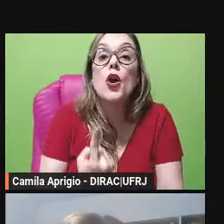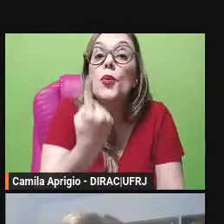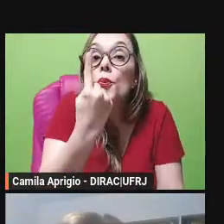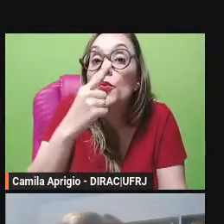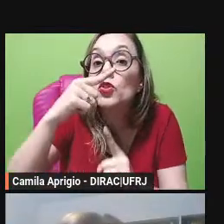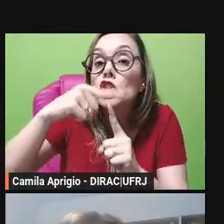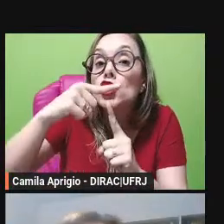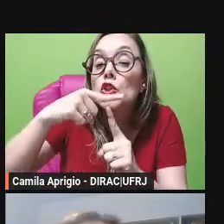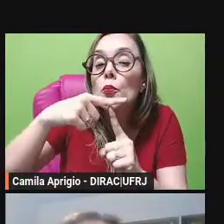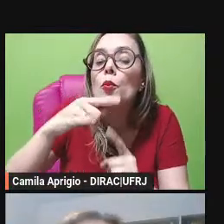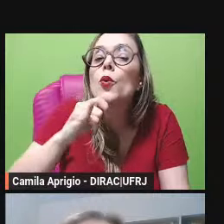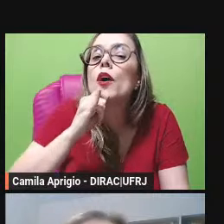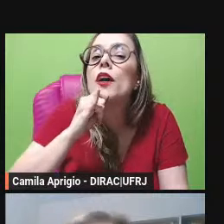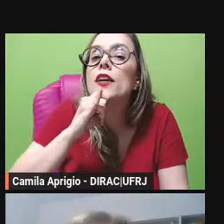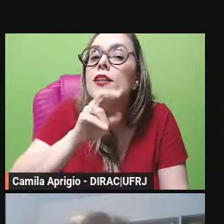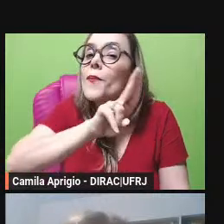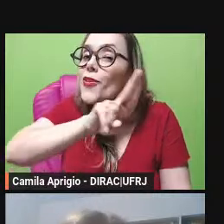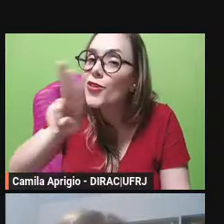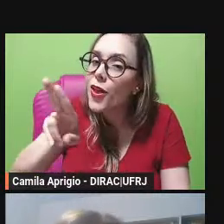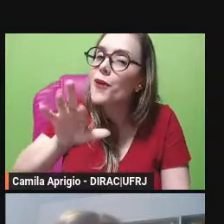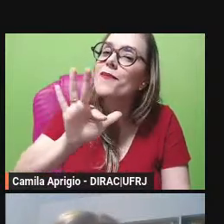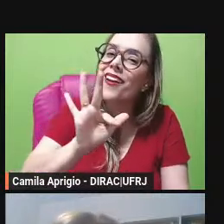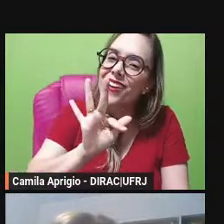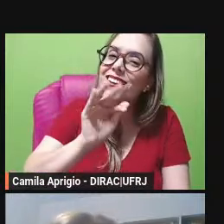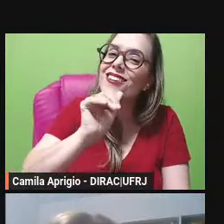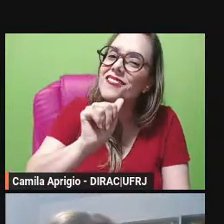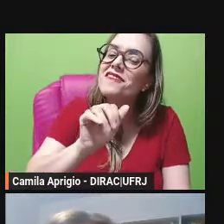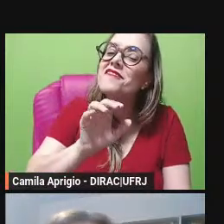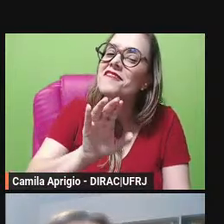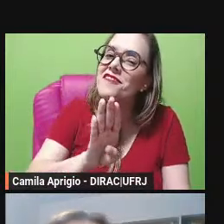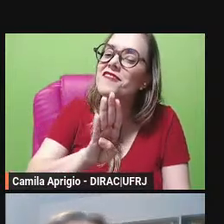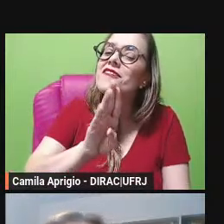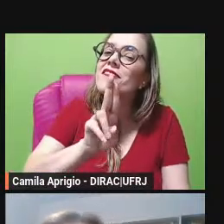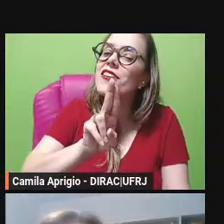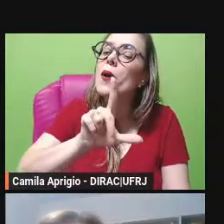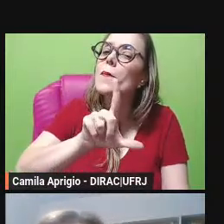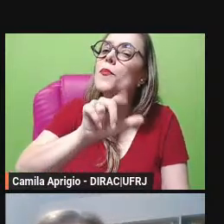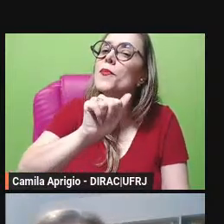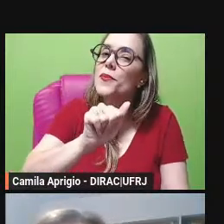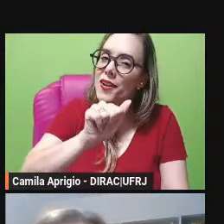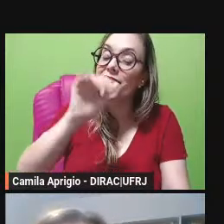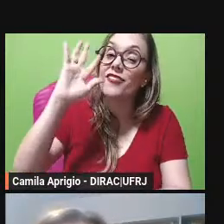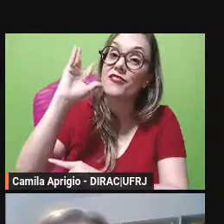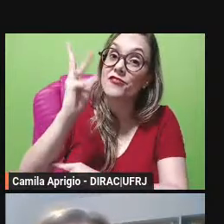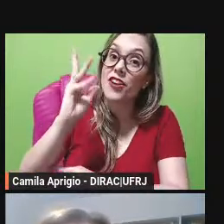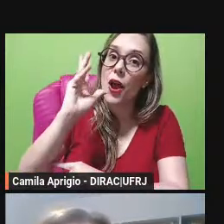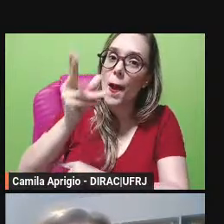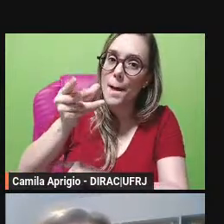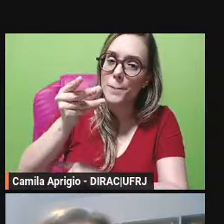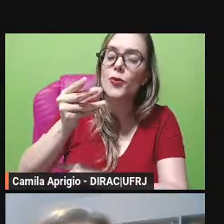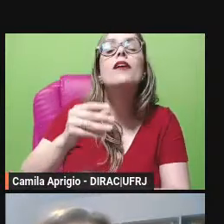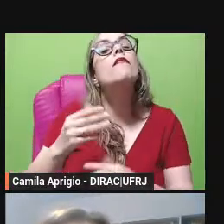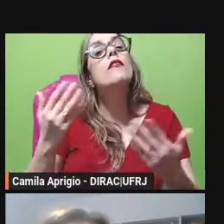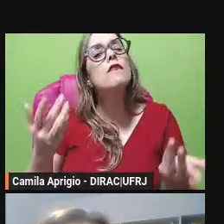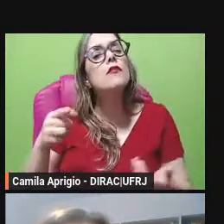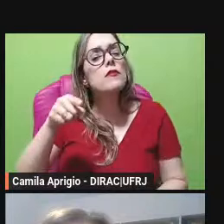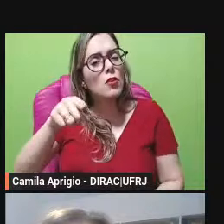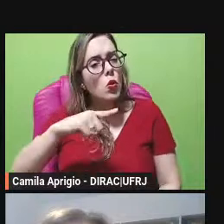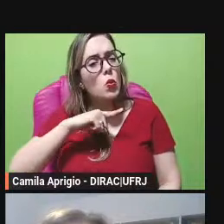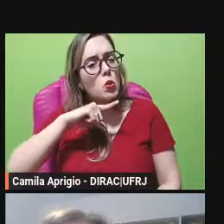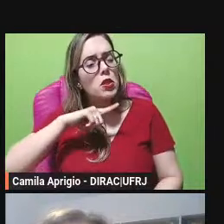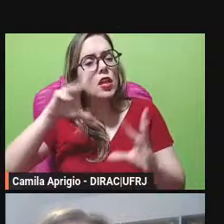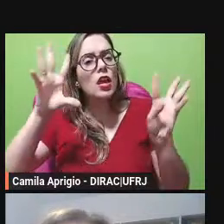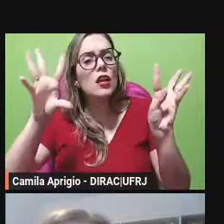tá então vejam ali na nossa no nosso resumo aqui na tela né a